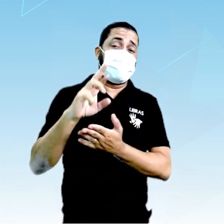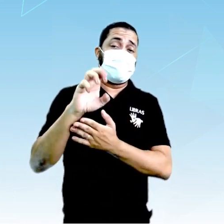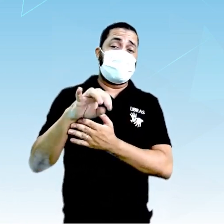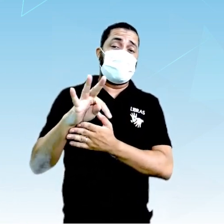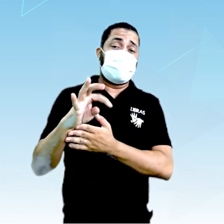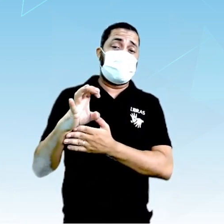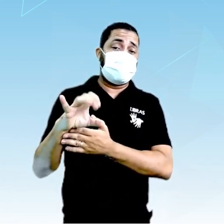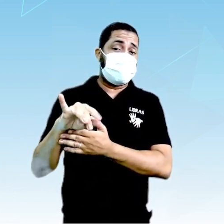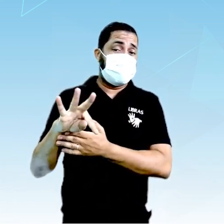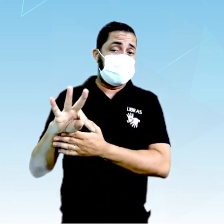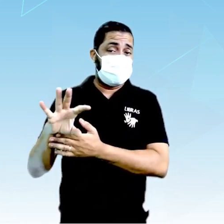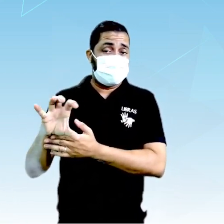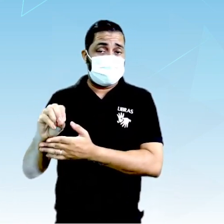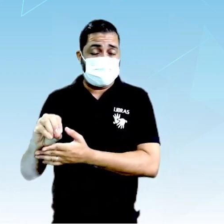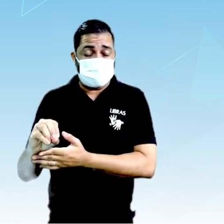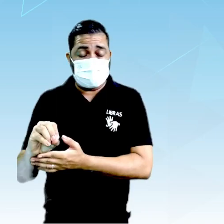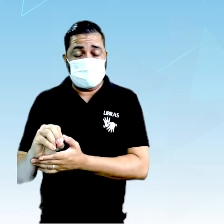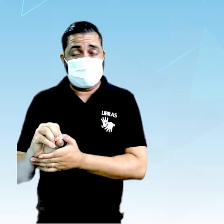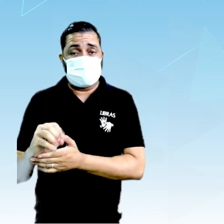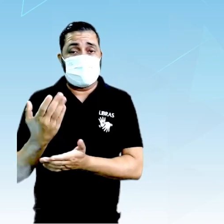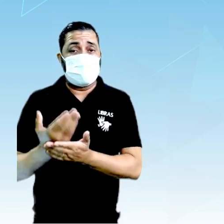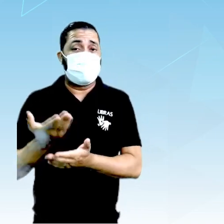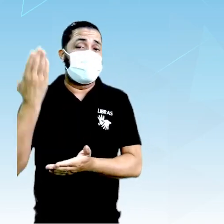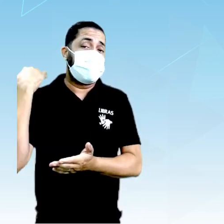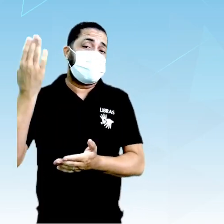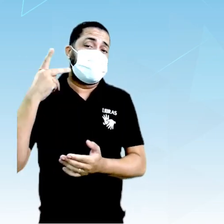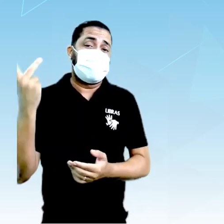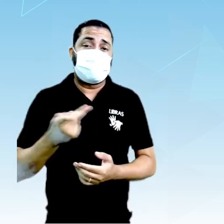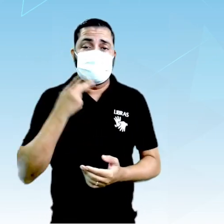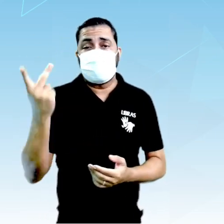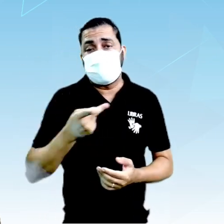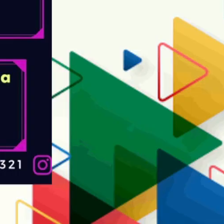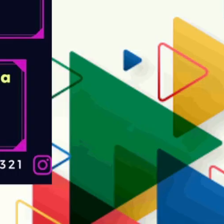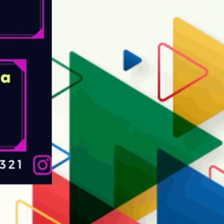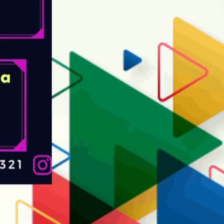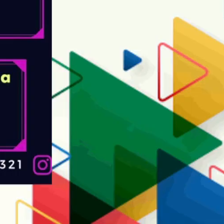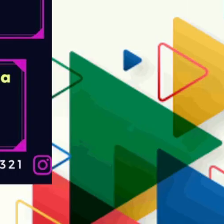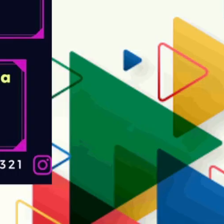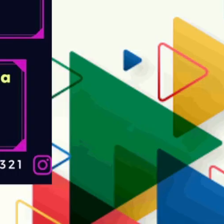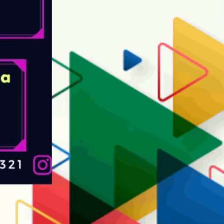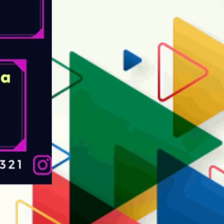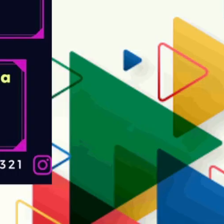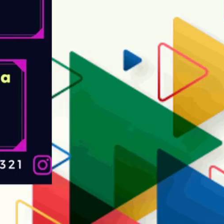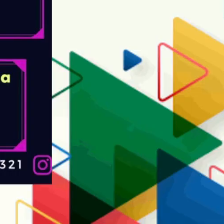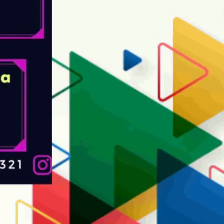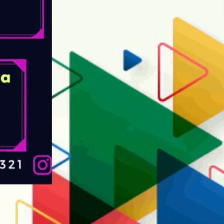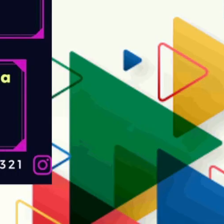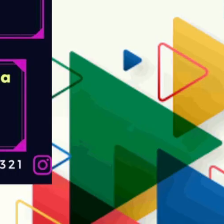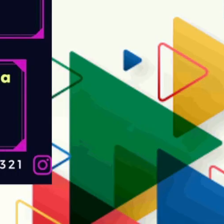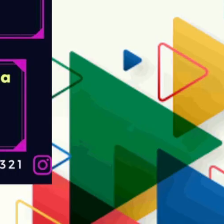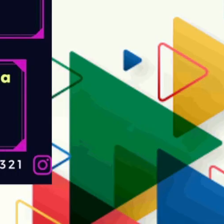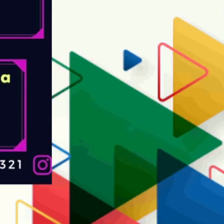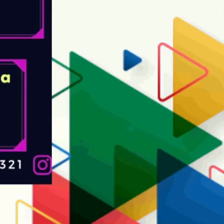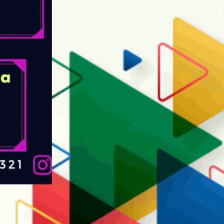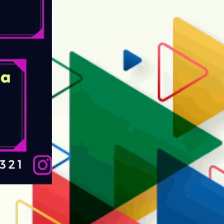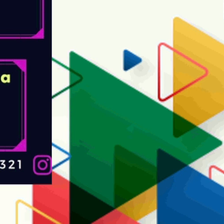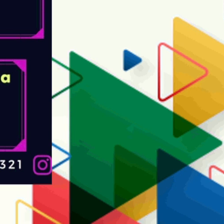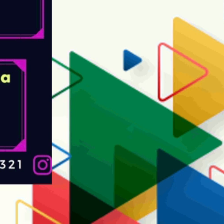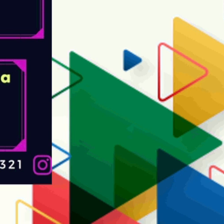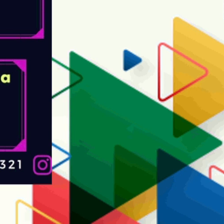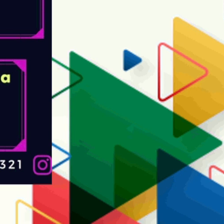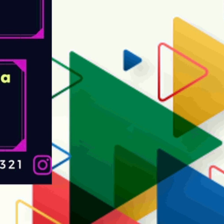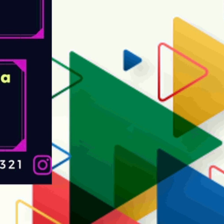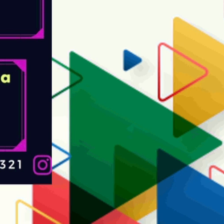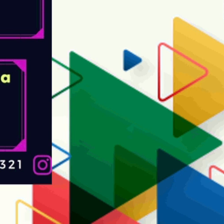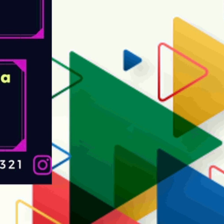na nossa aula passada, a gente falou justamente sobre isso. Na duas aulas atrás, justamente comigo, nós estávamos